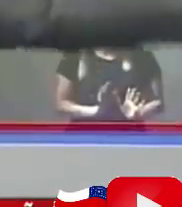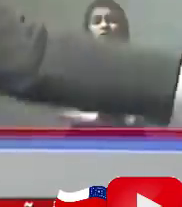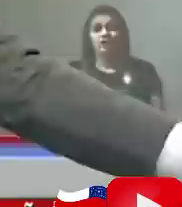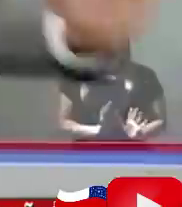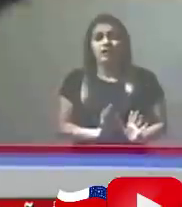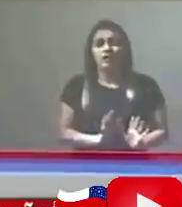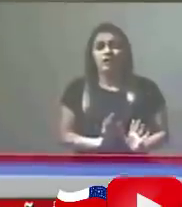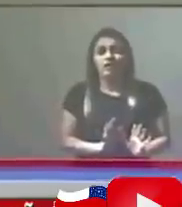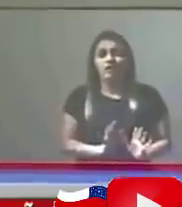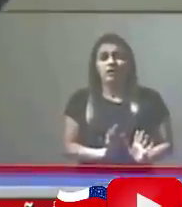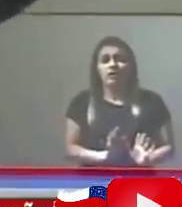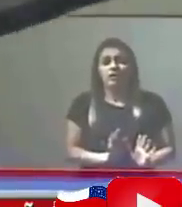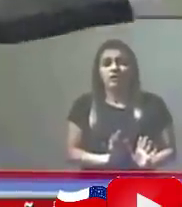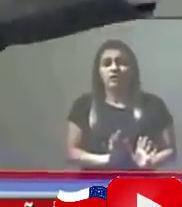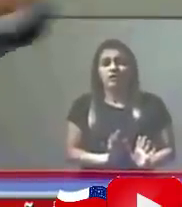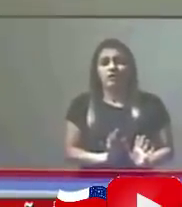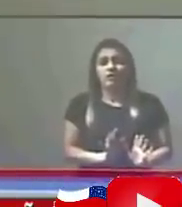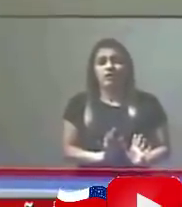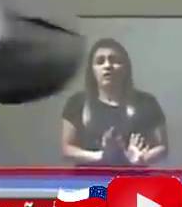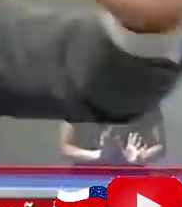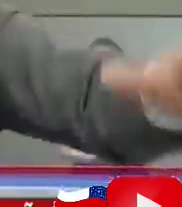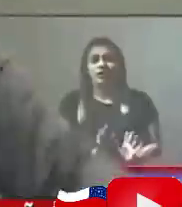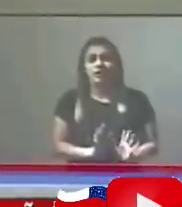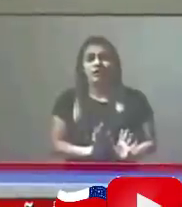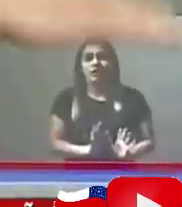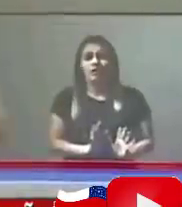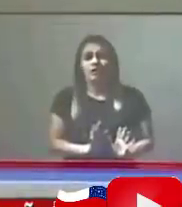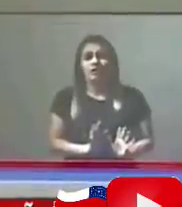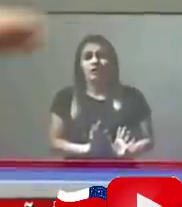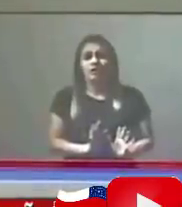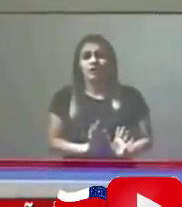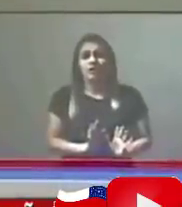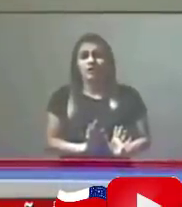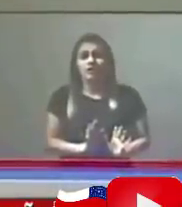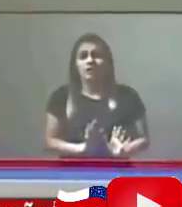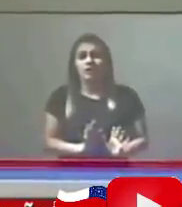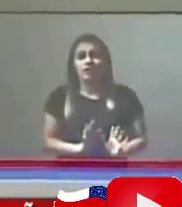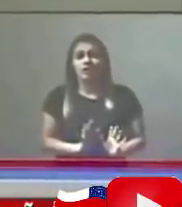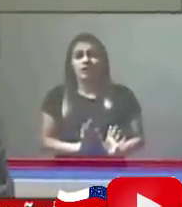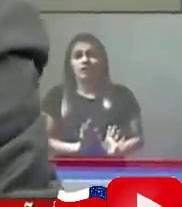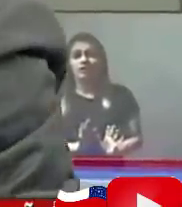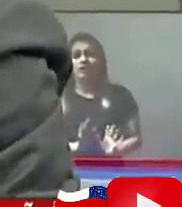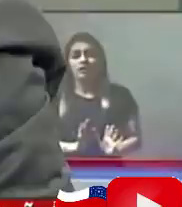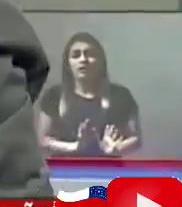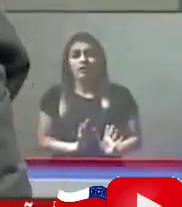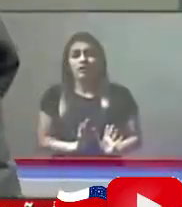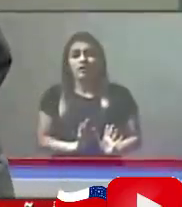ô meu povo e minha poiva, tenham calma, tá tudo sob controle. Vai todo mundo pegar o Covid.